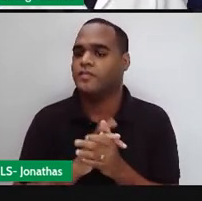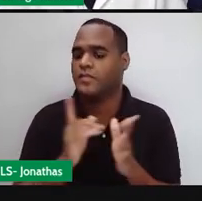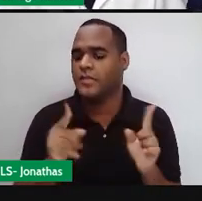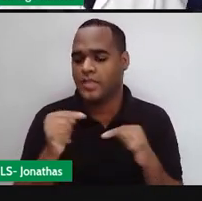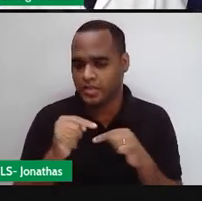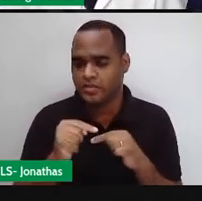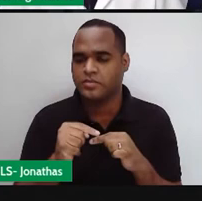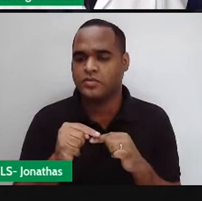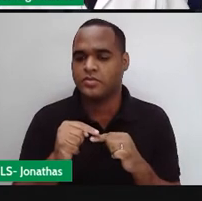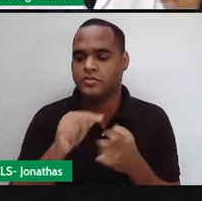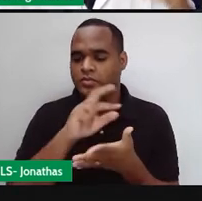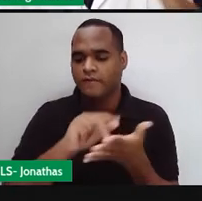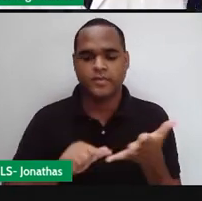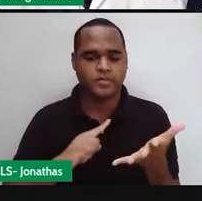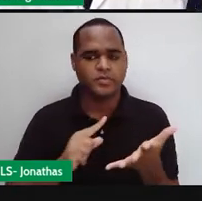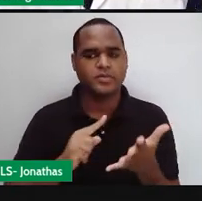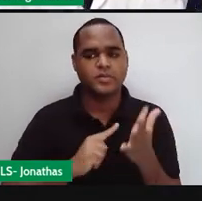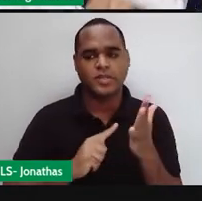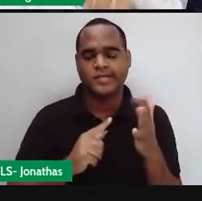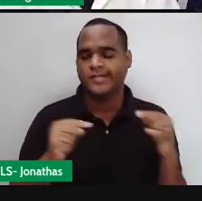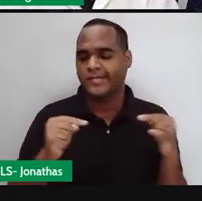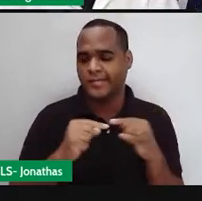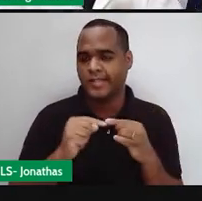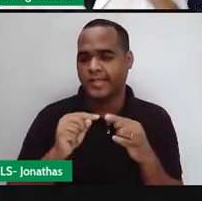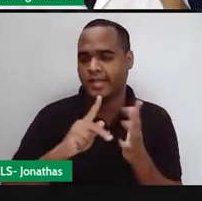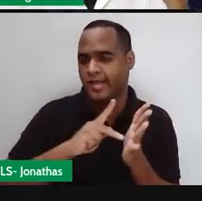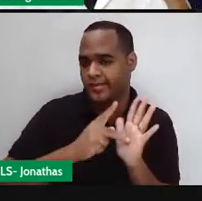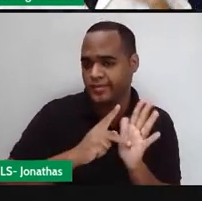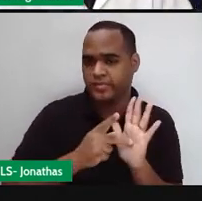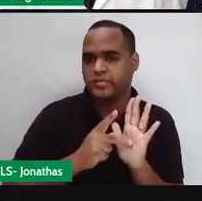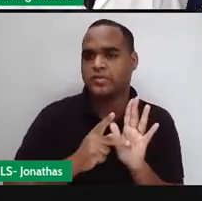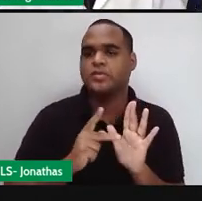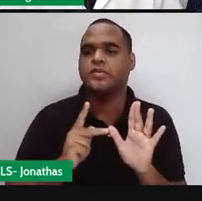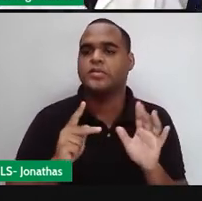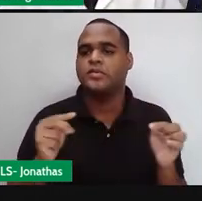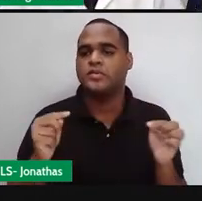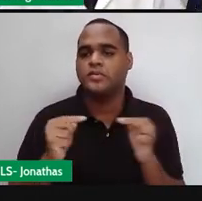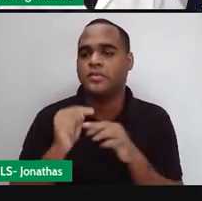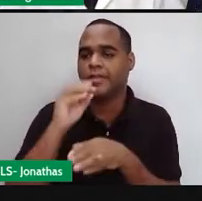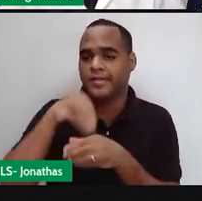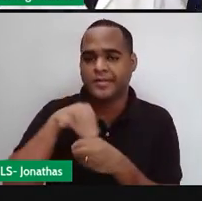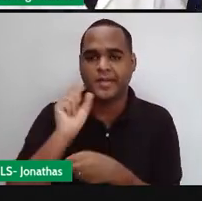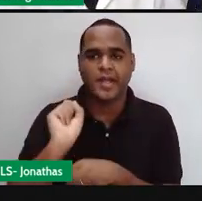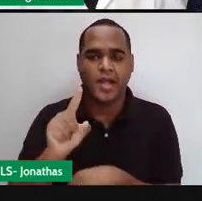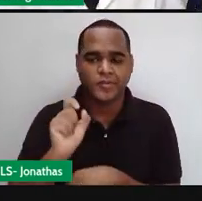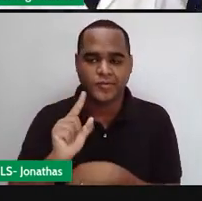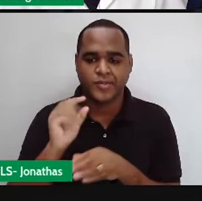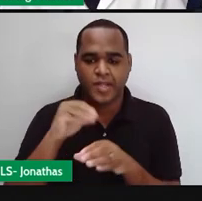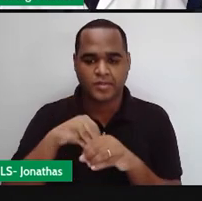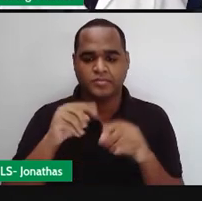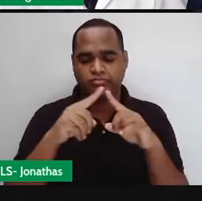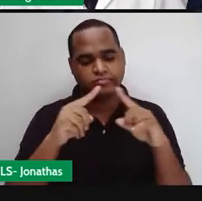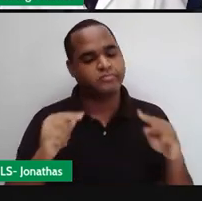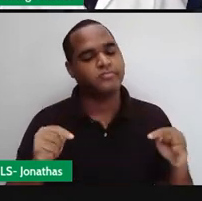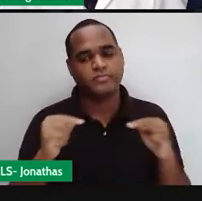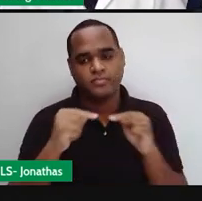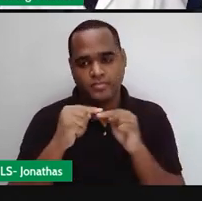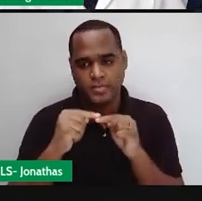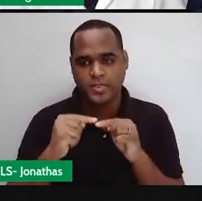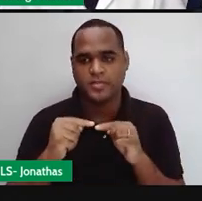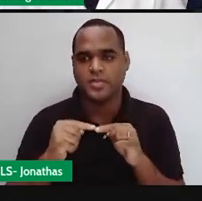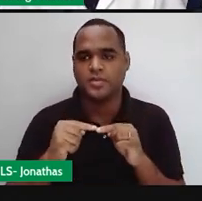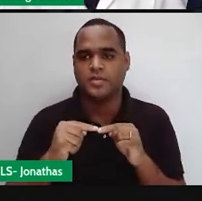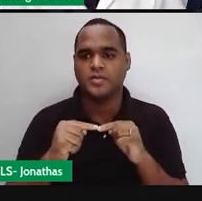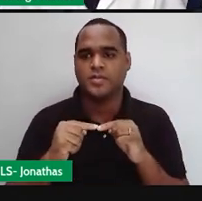E essa abertura é um ângulo interno nesse triângulo azul. E ângulos podem ser